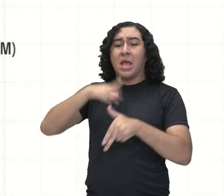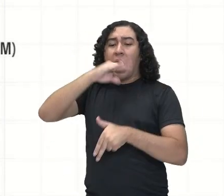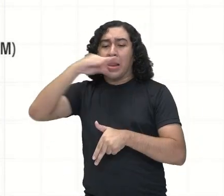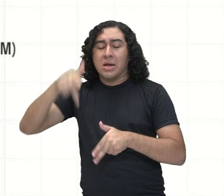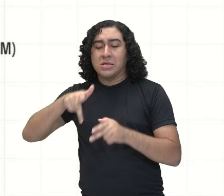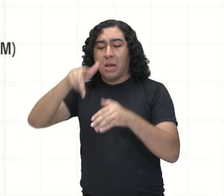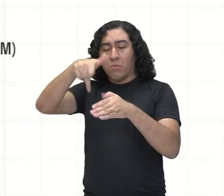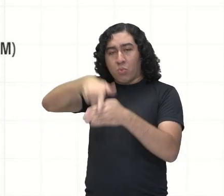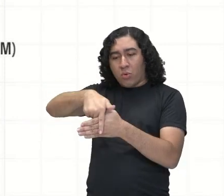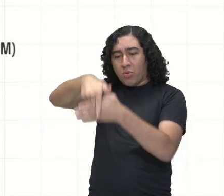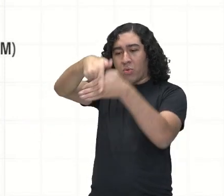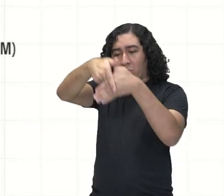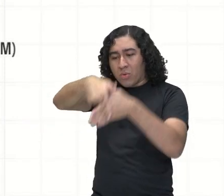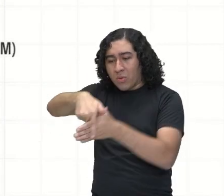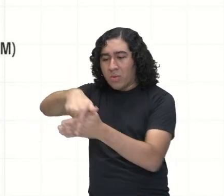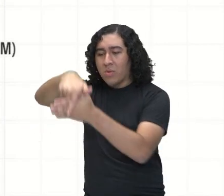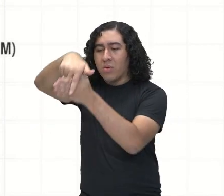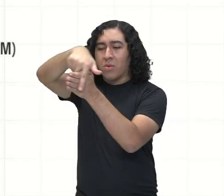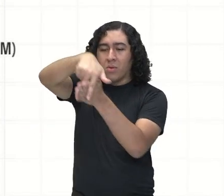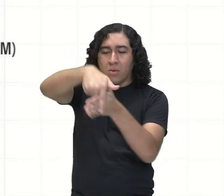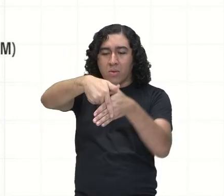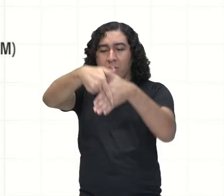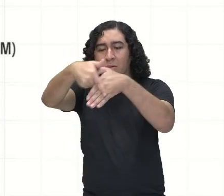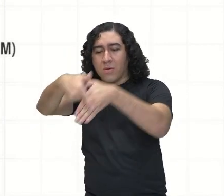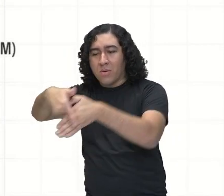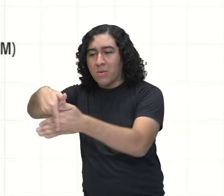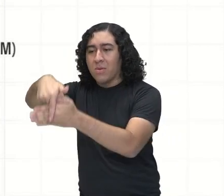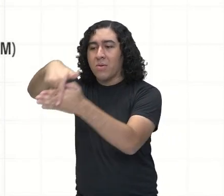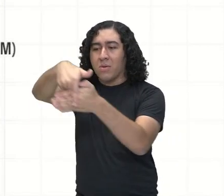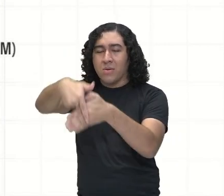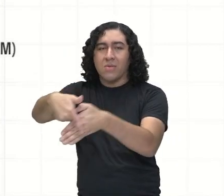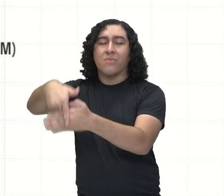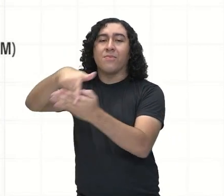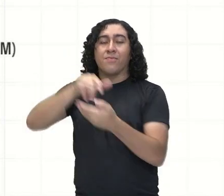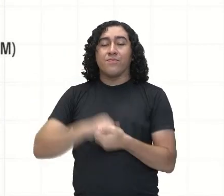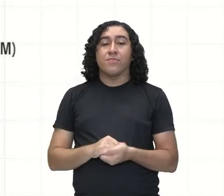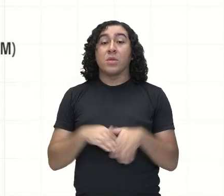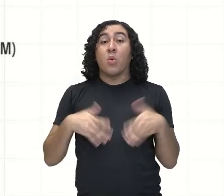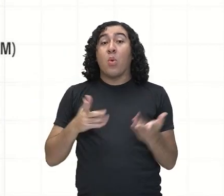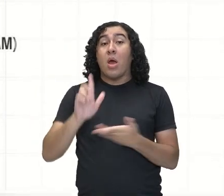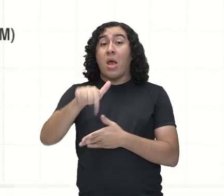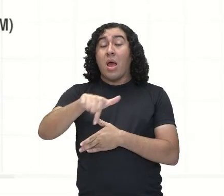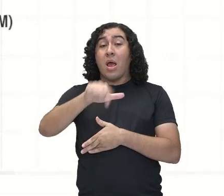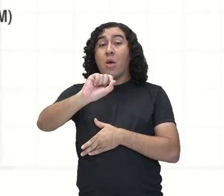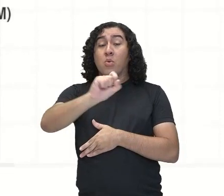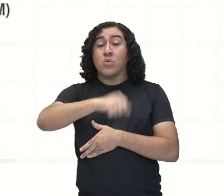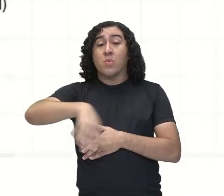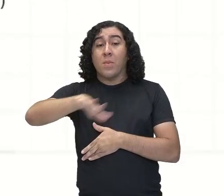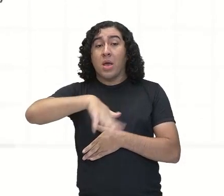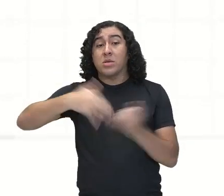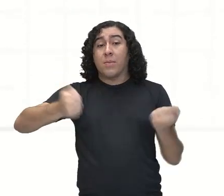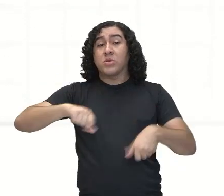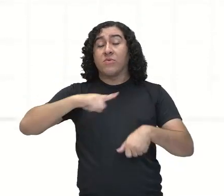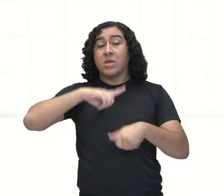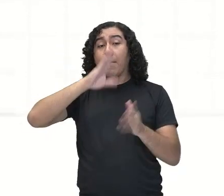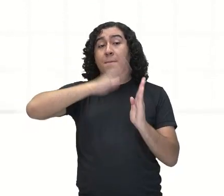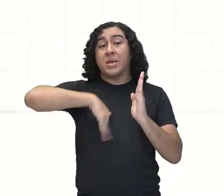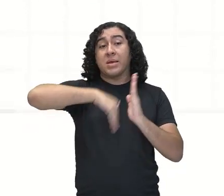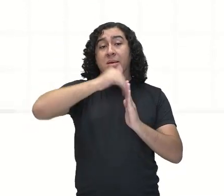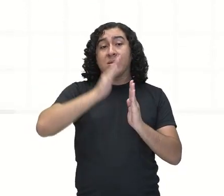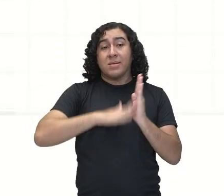centímetros de largura. Qual é a área total dessa, né, que será pintada?